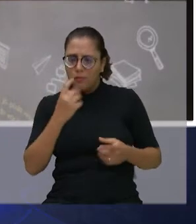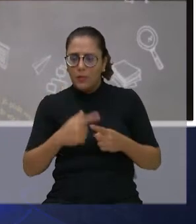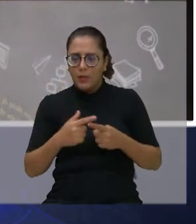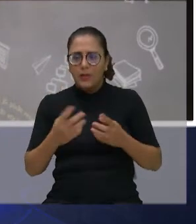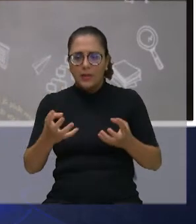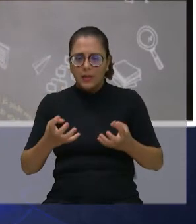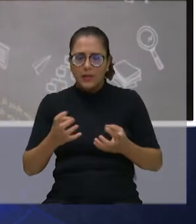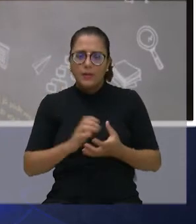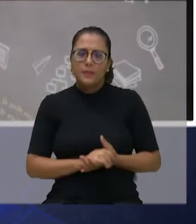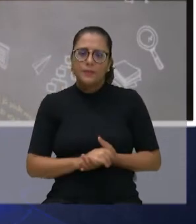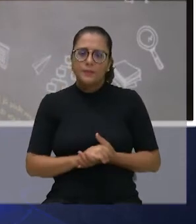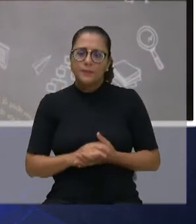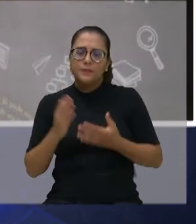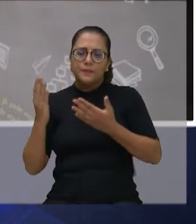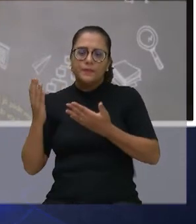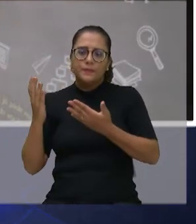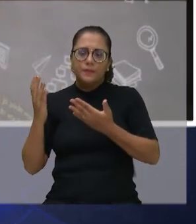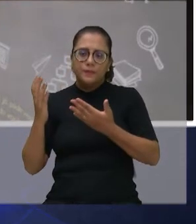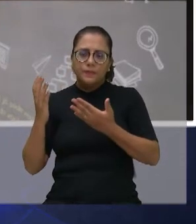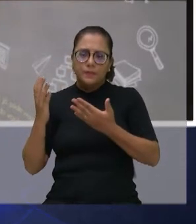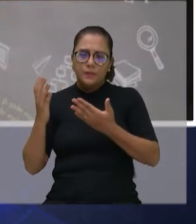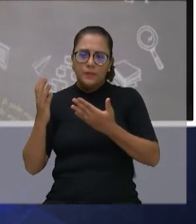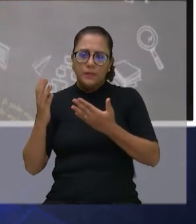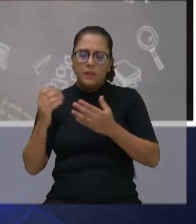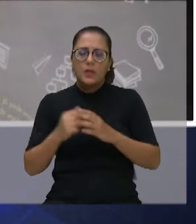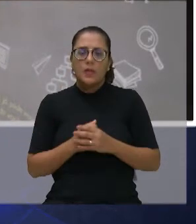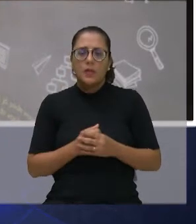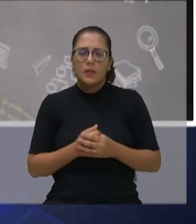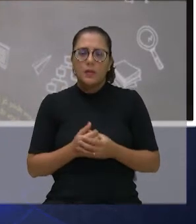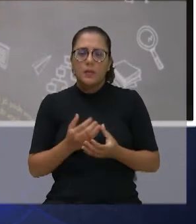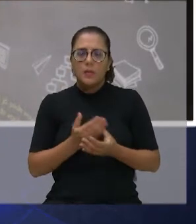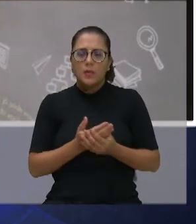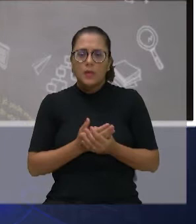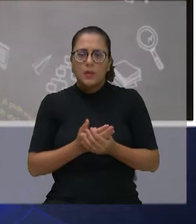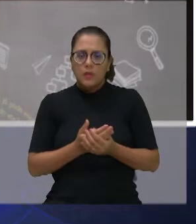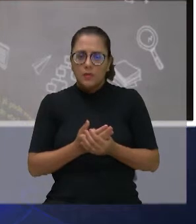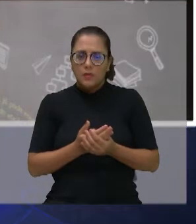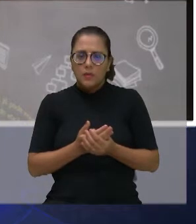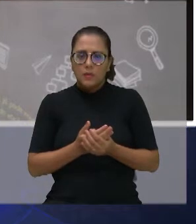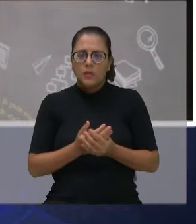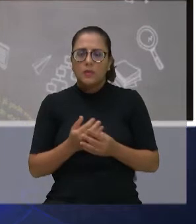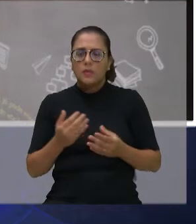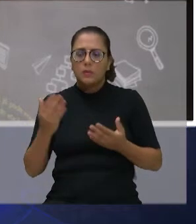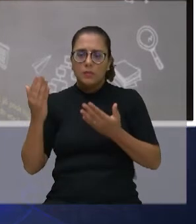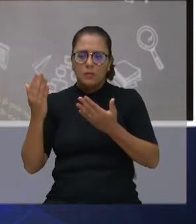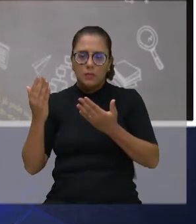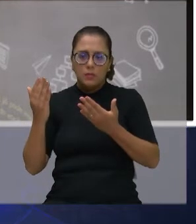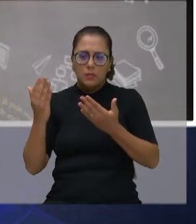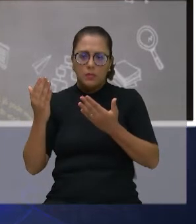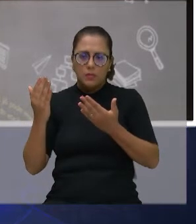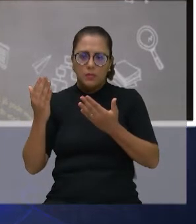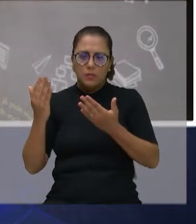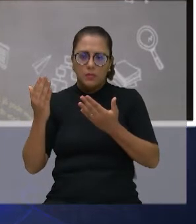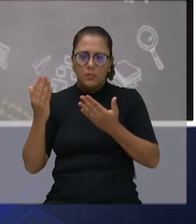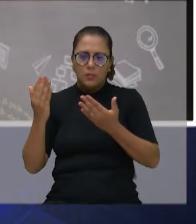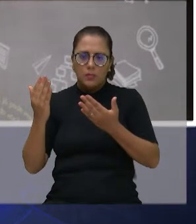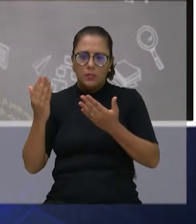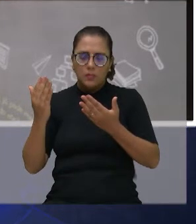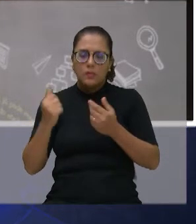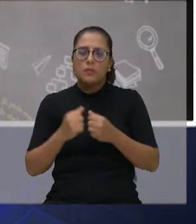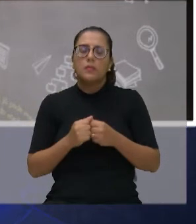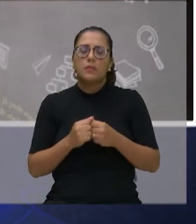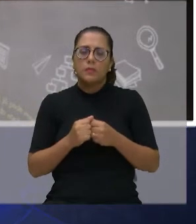Isso daqui é o projeto Nexus que está entrando no Parque Tecnológico e inscrições através da